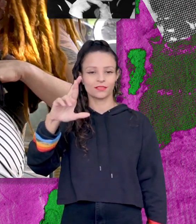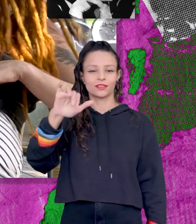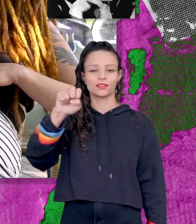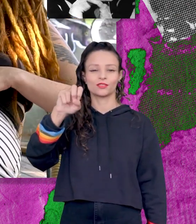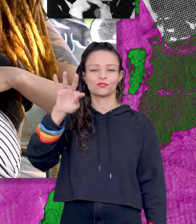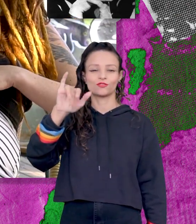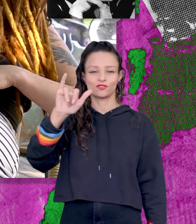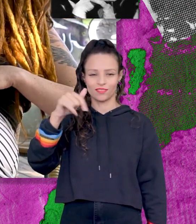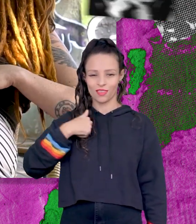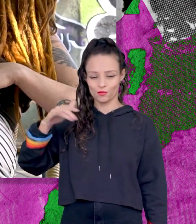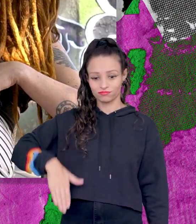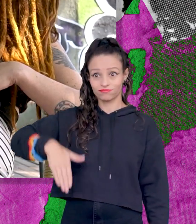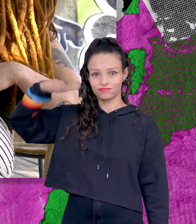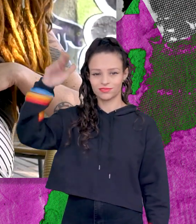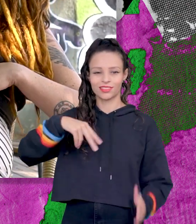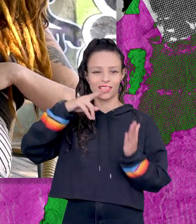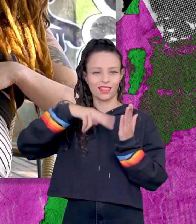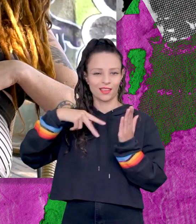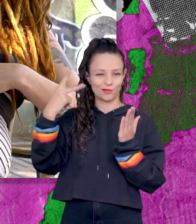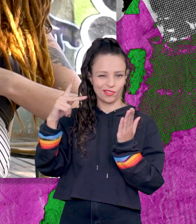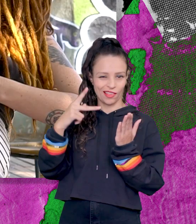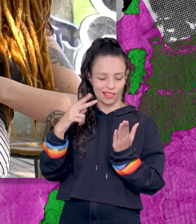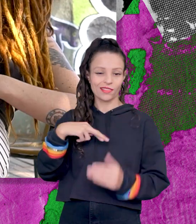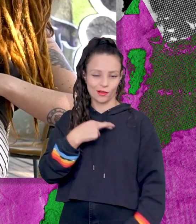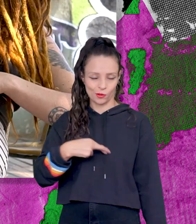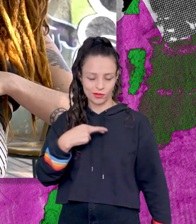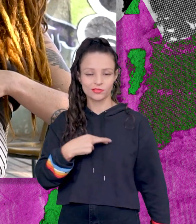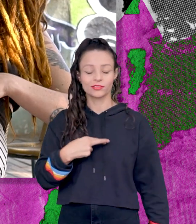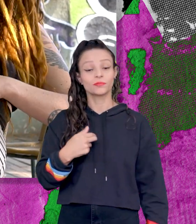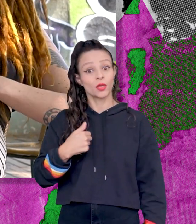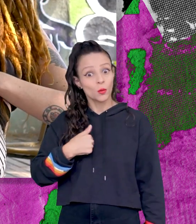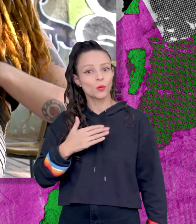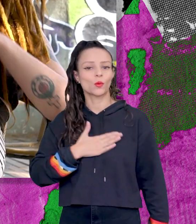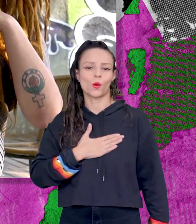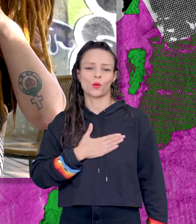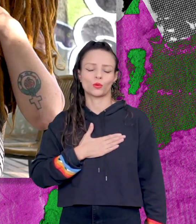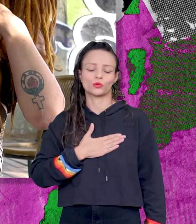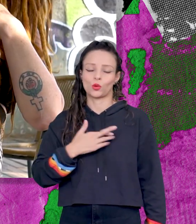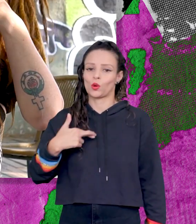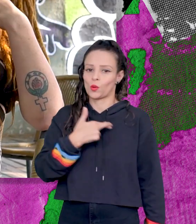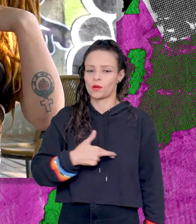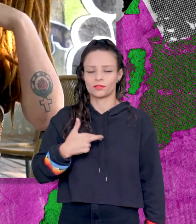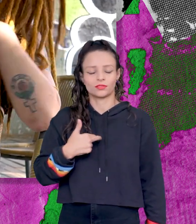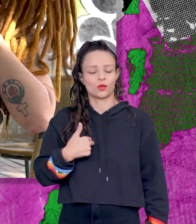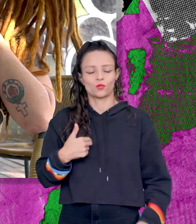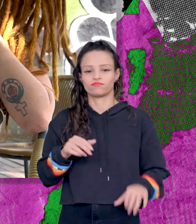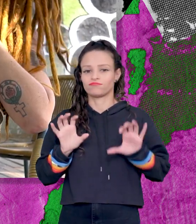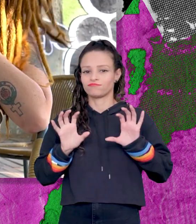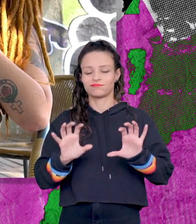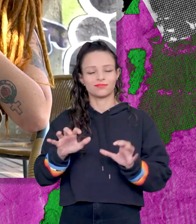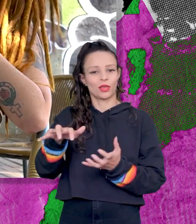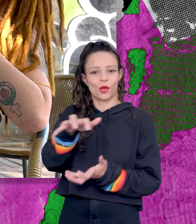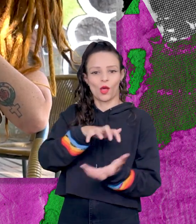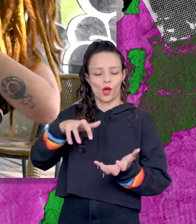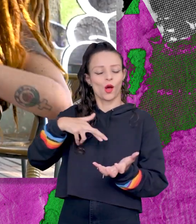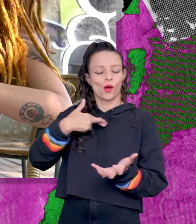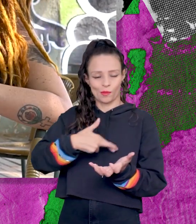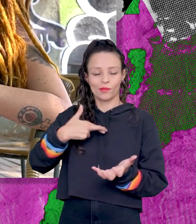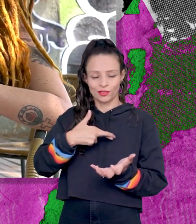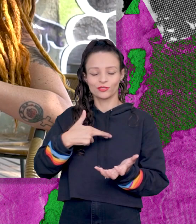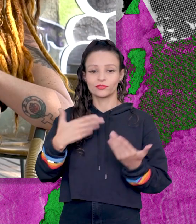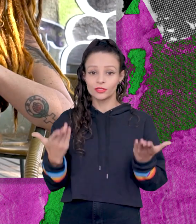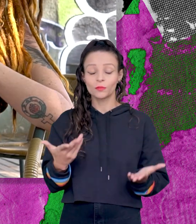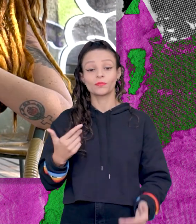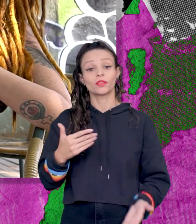cabulosos da Agatha Christie, então eu gosto bastante. Um romance, assim, eu gosto muito, sou muito romântica, eu sou uma revolucionária romântica.